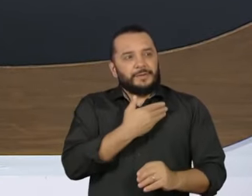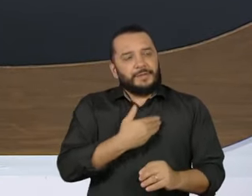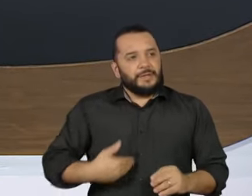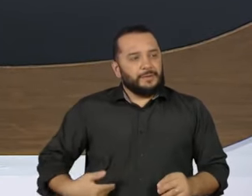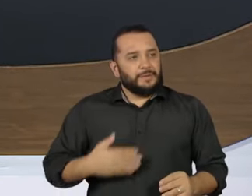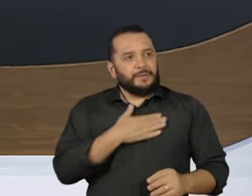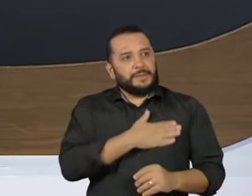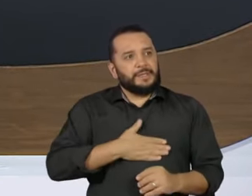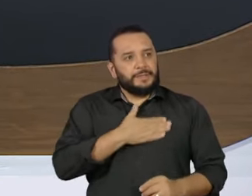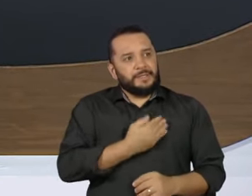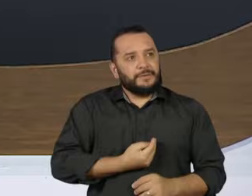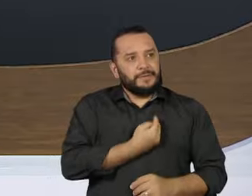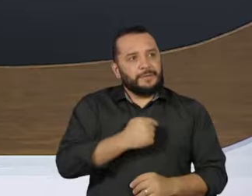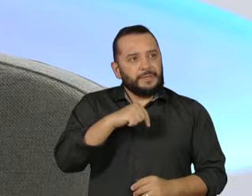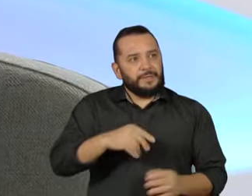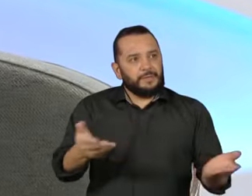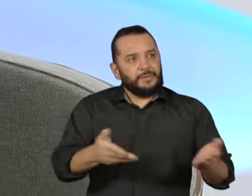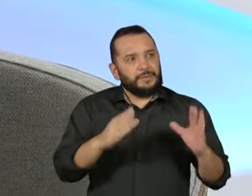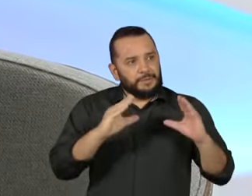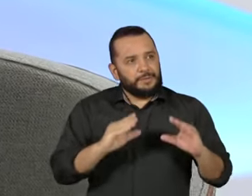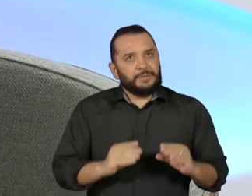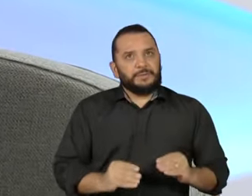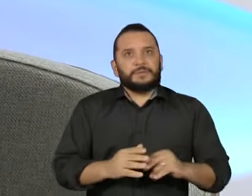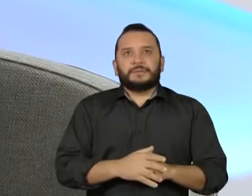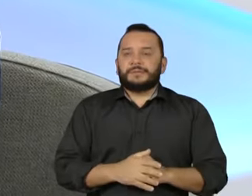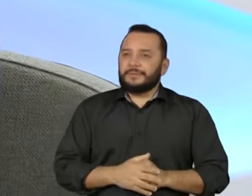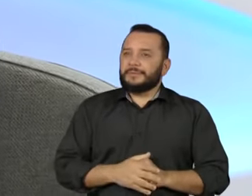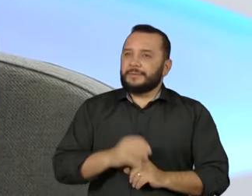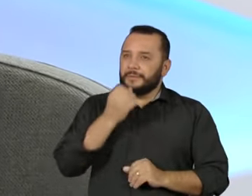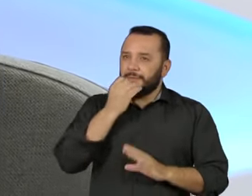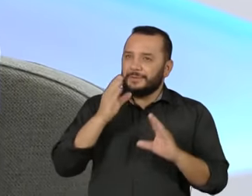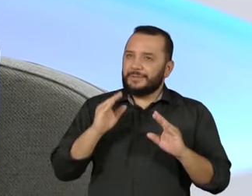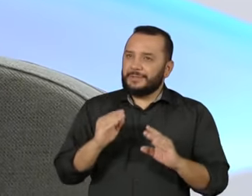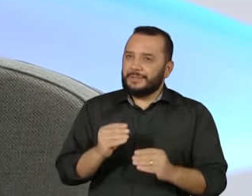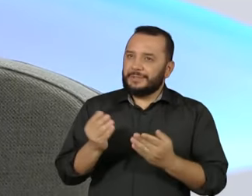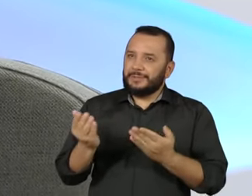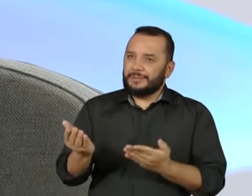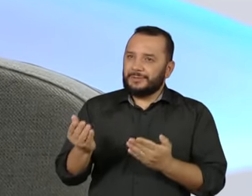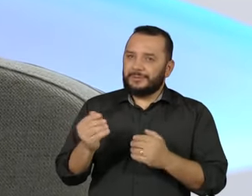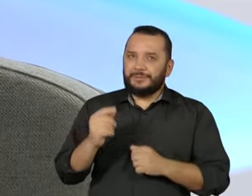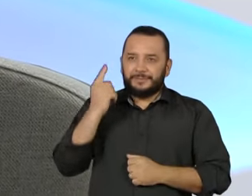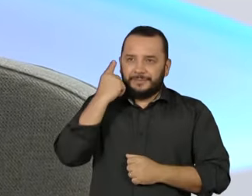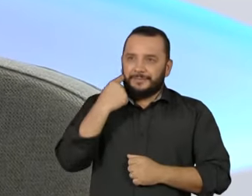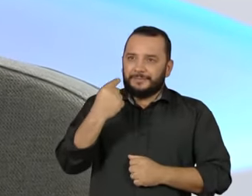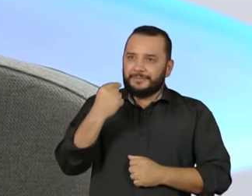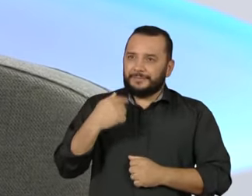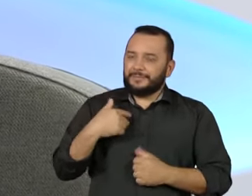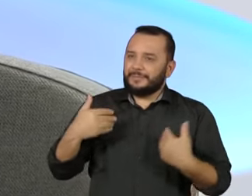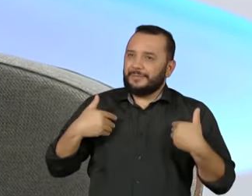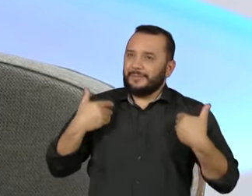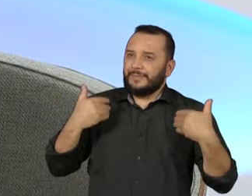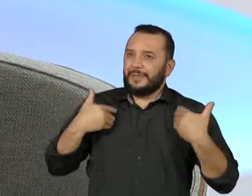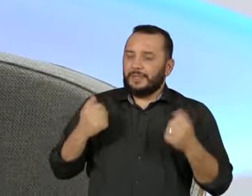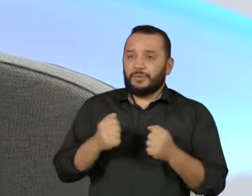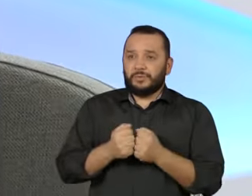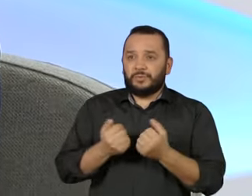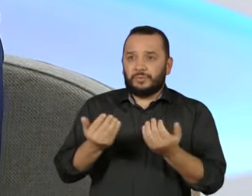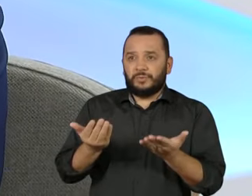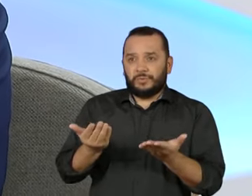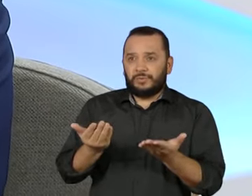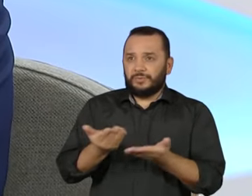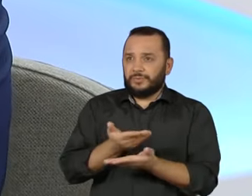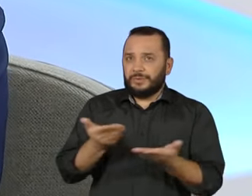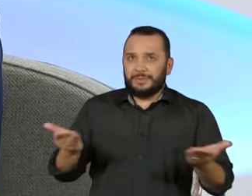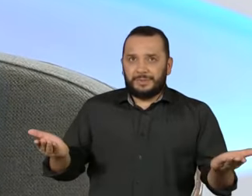tê-lo aqui conosco nessa noite. Boa noite, boa noite, Vera. Alegria estar junto com vocês. Queria dar uma boa noite